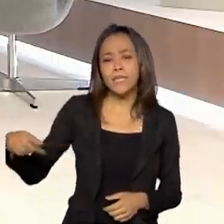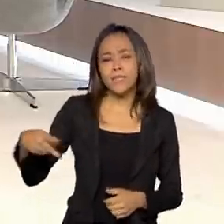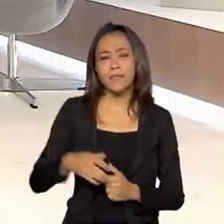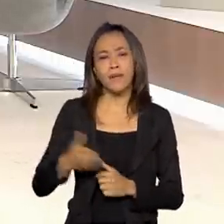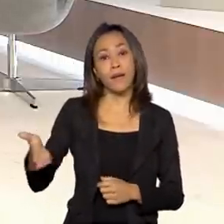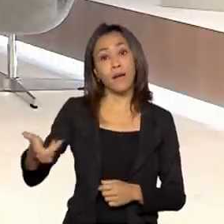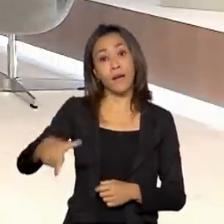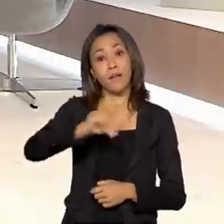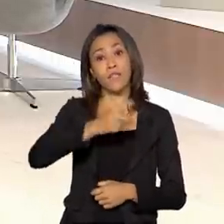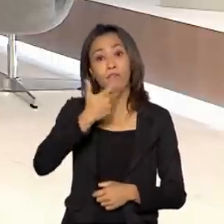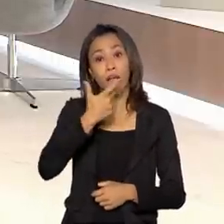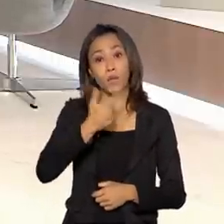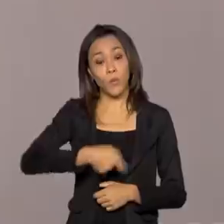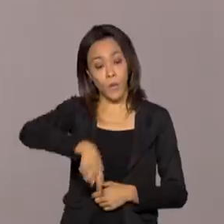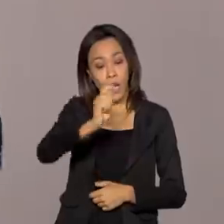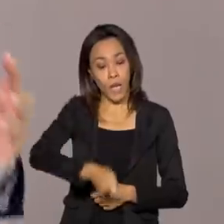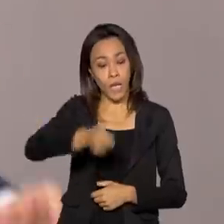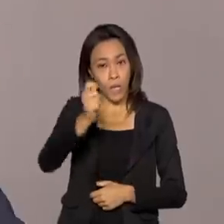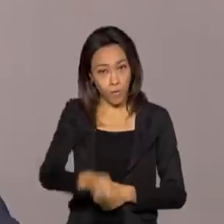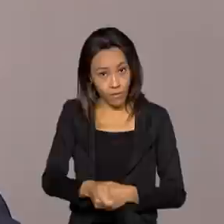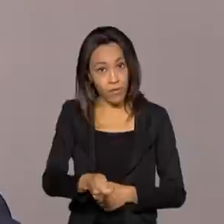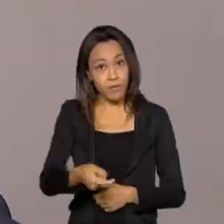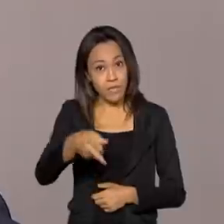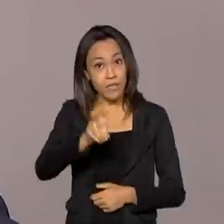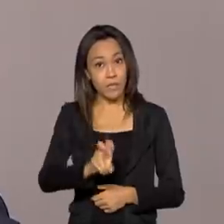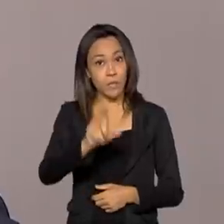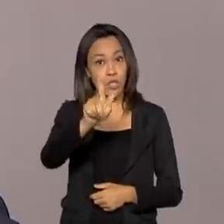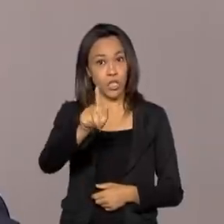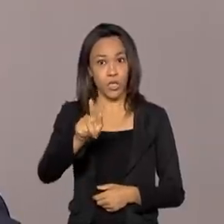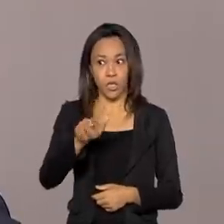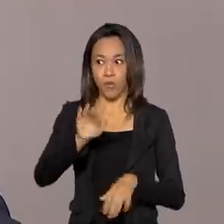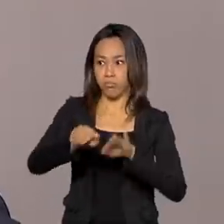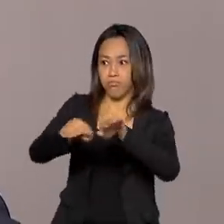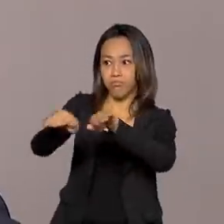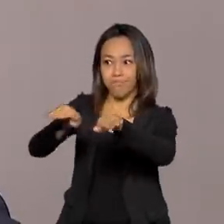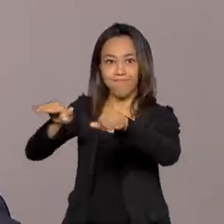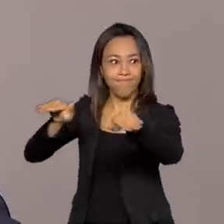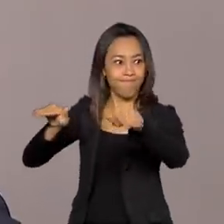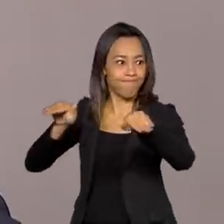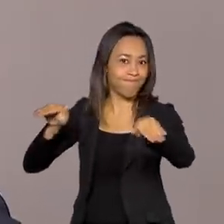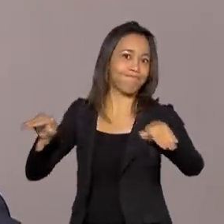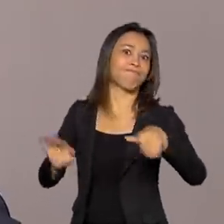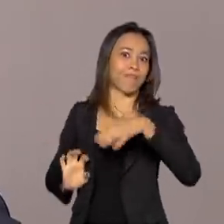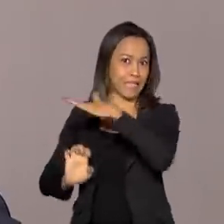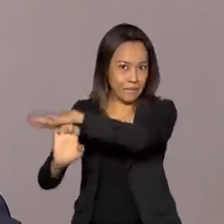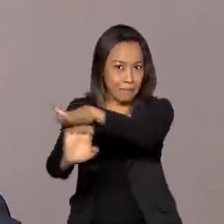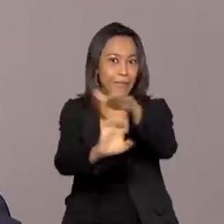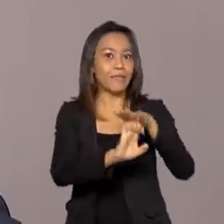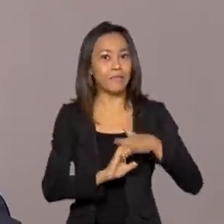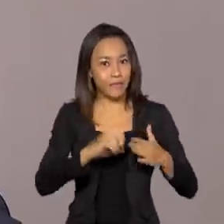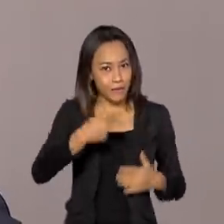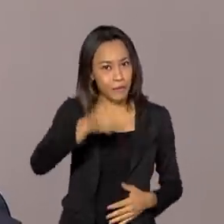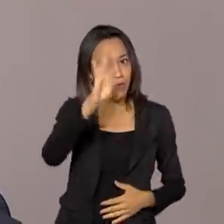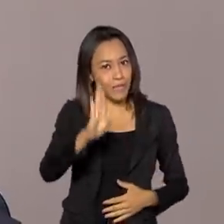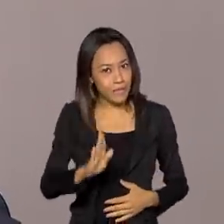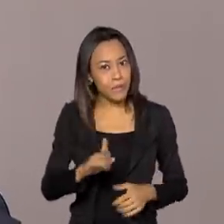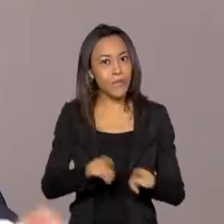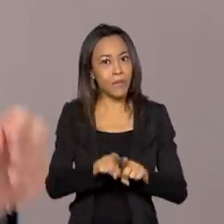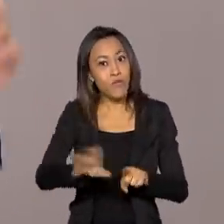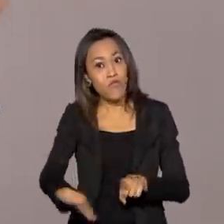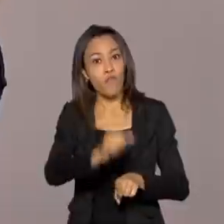do leilão do 5G, que está mobilizando aí diferentes segmentos empresariais do Brasil e do mundo,